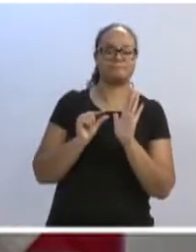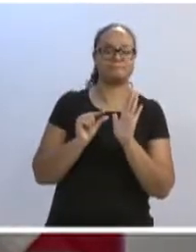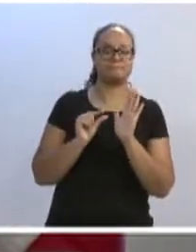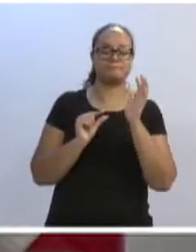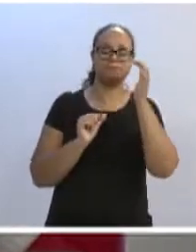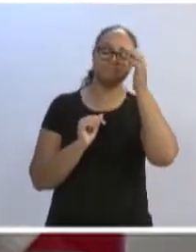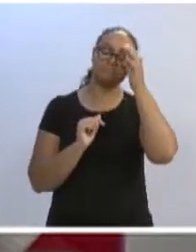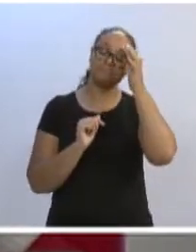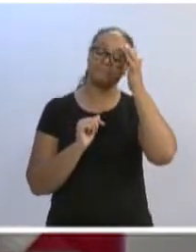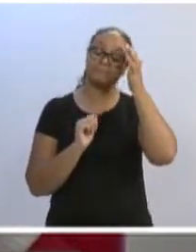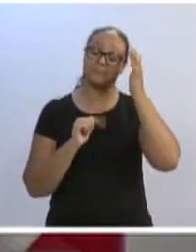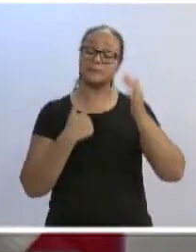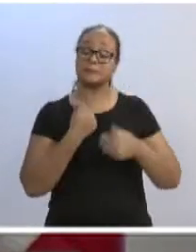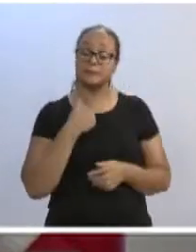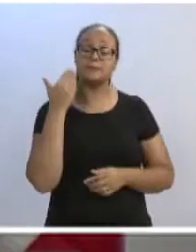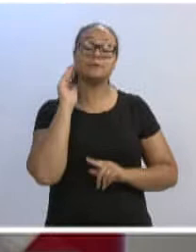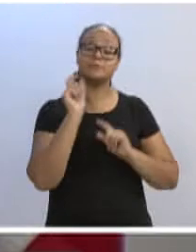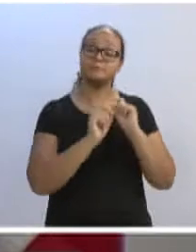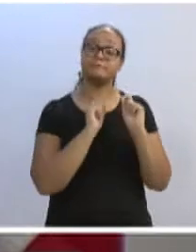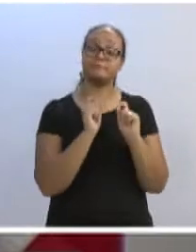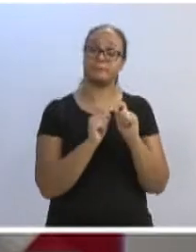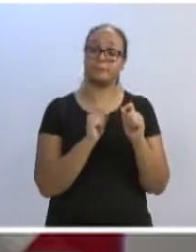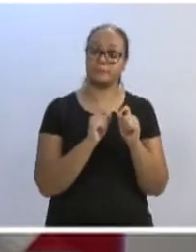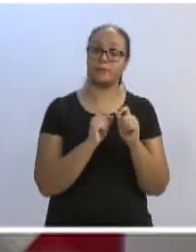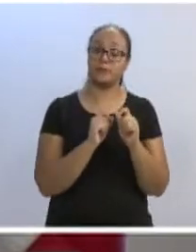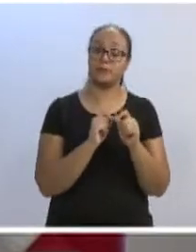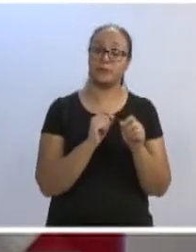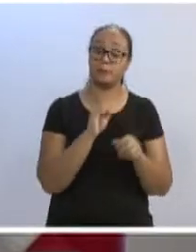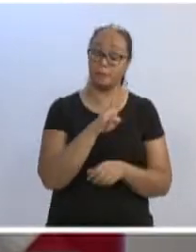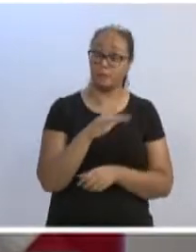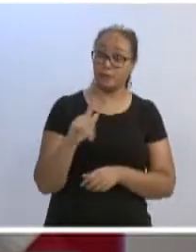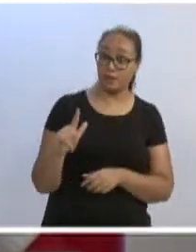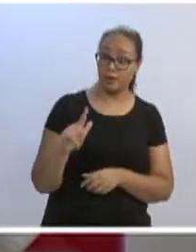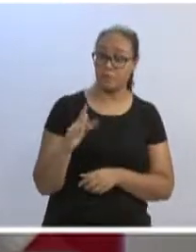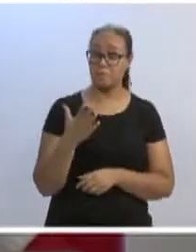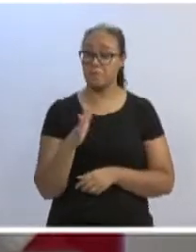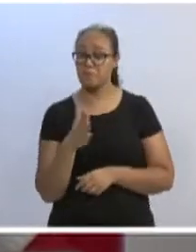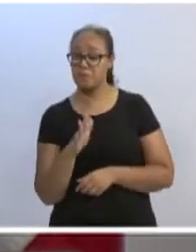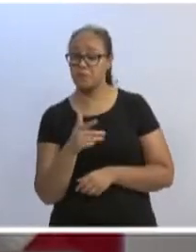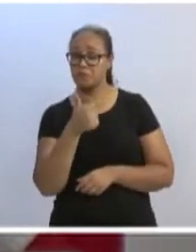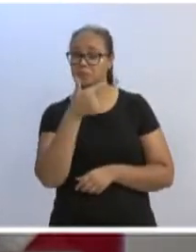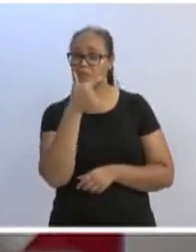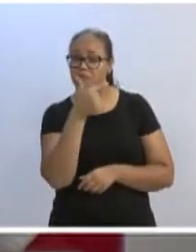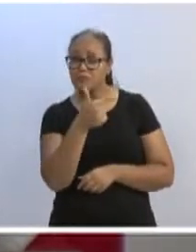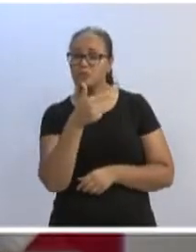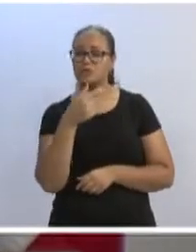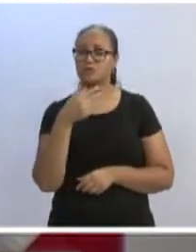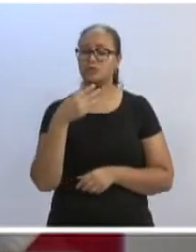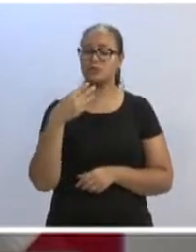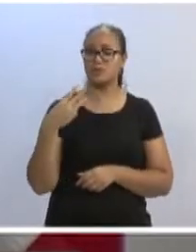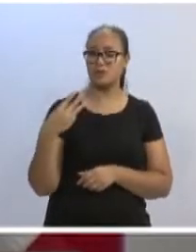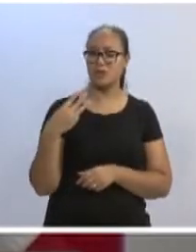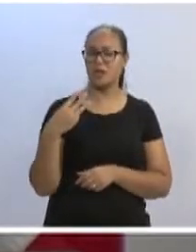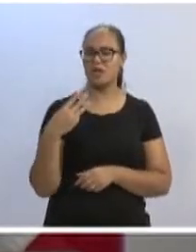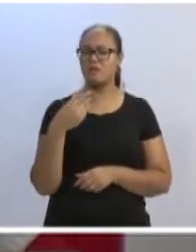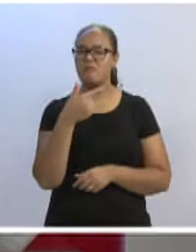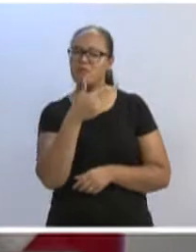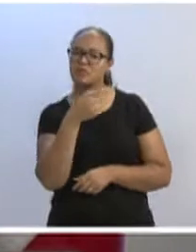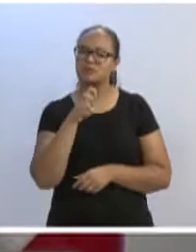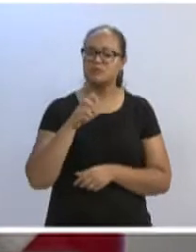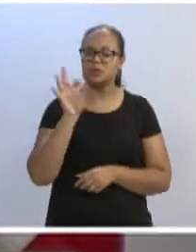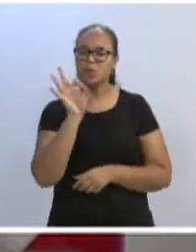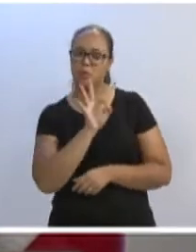município de Blumenau aporta aproximadamente 23% a 25% do seu